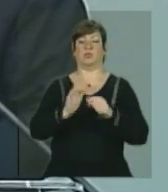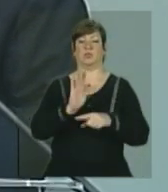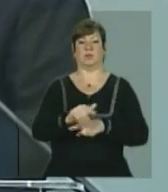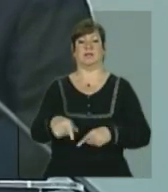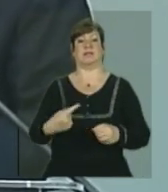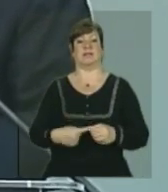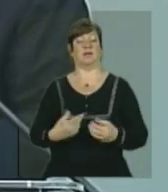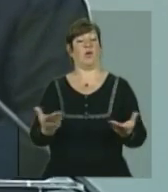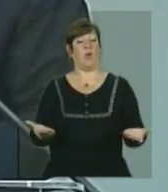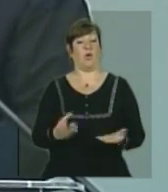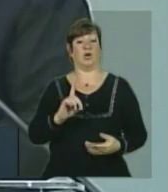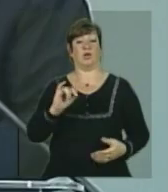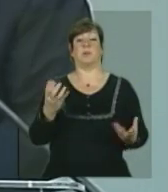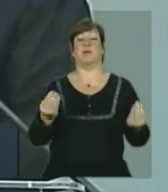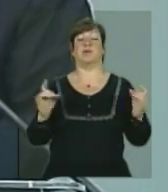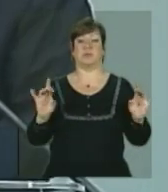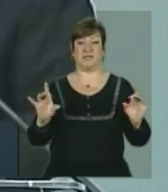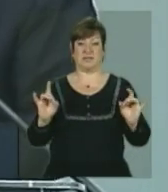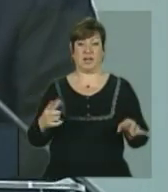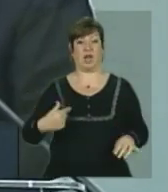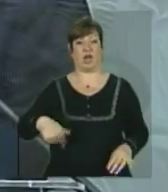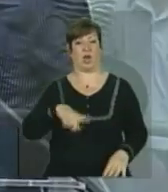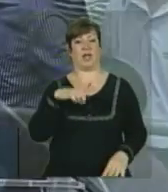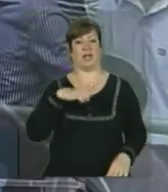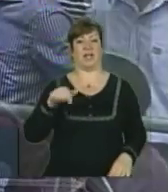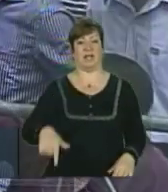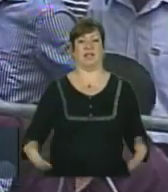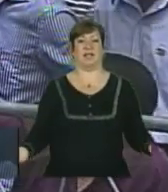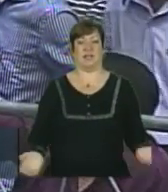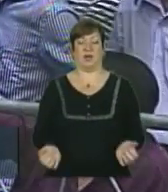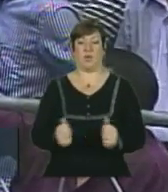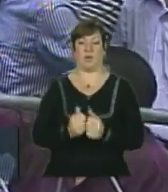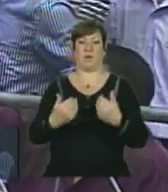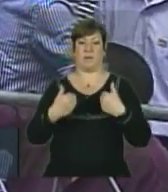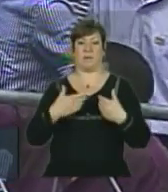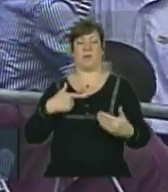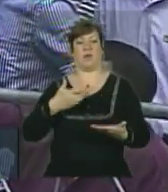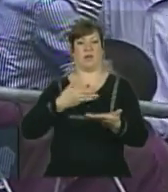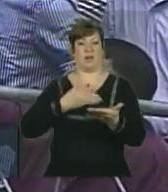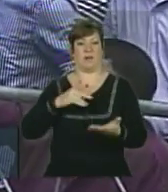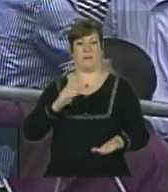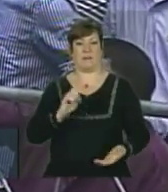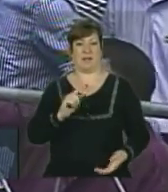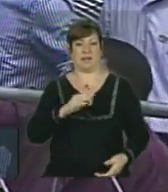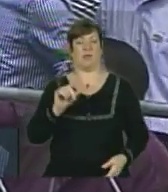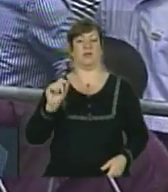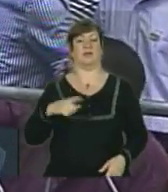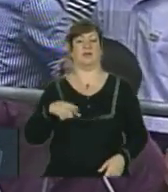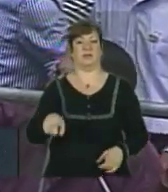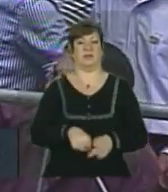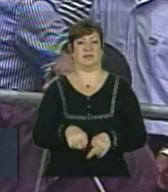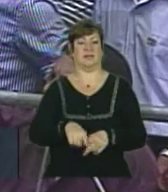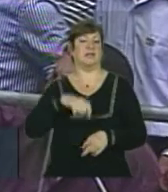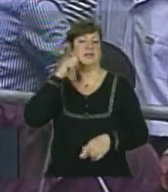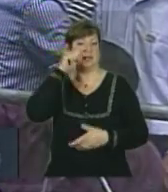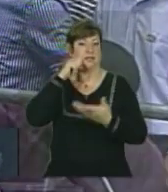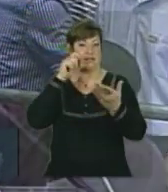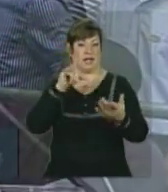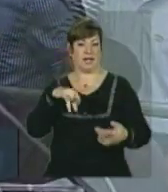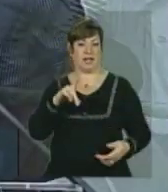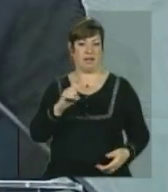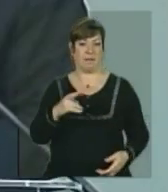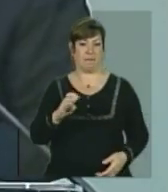então é um dia muito especial, é dia que nós temos aqui comigo o meu companheiro Pesão, o senador Lindbergh Farias, a deputada